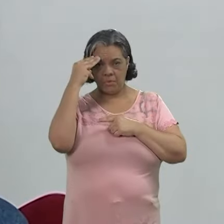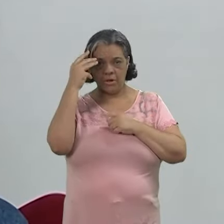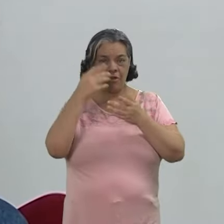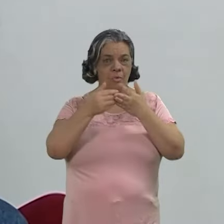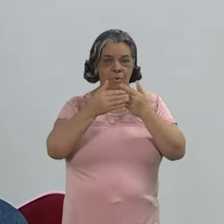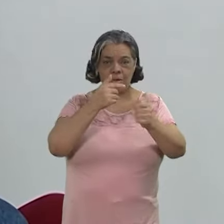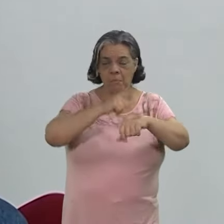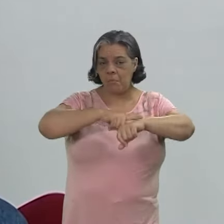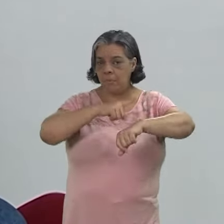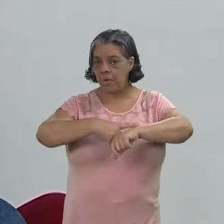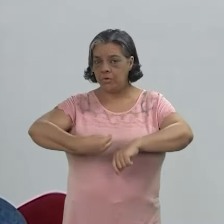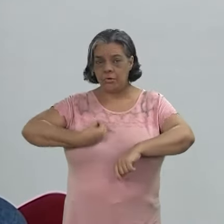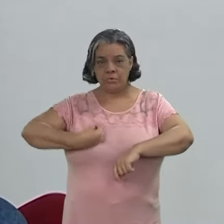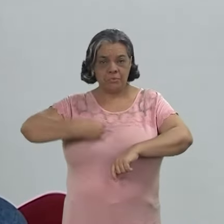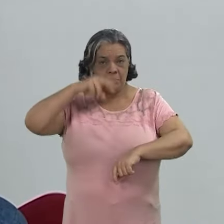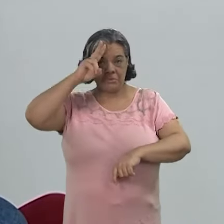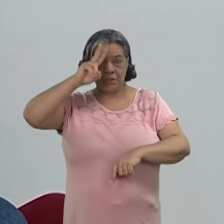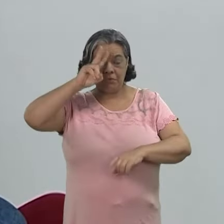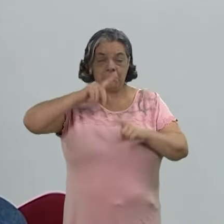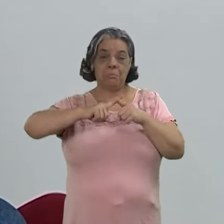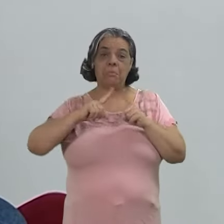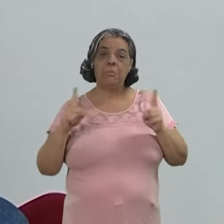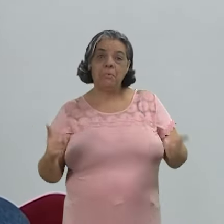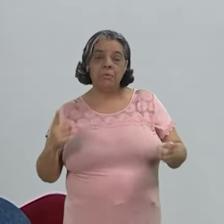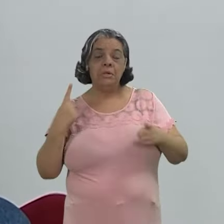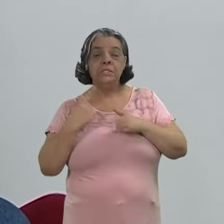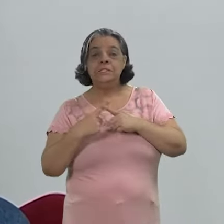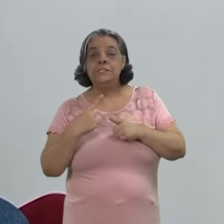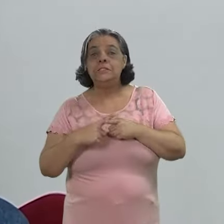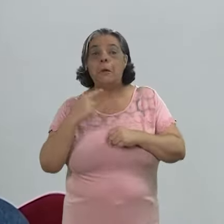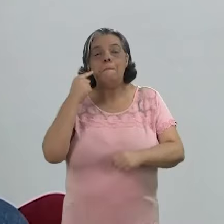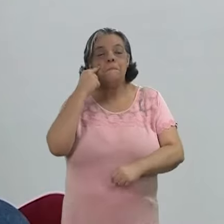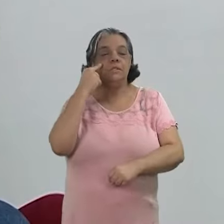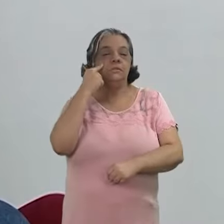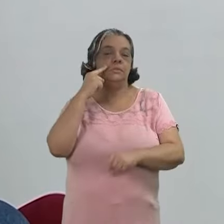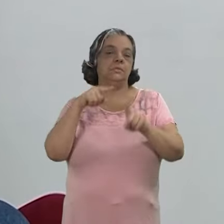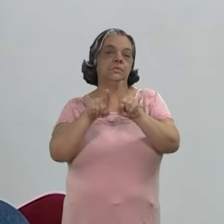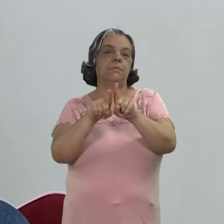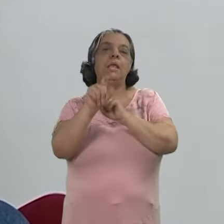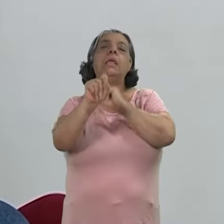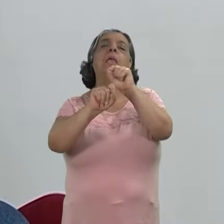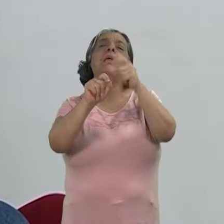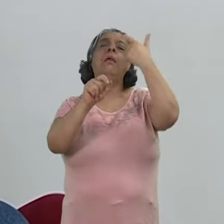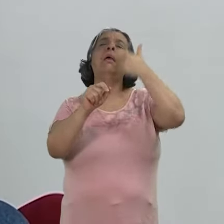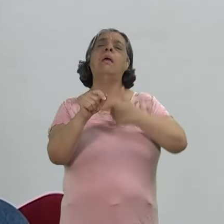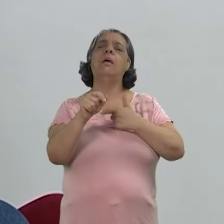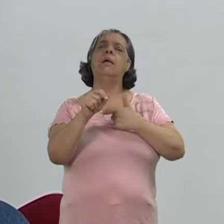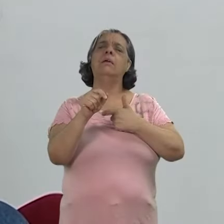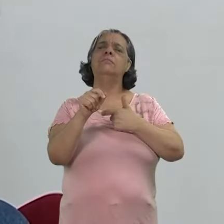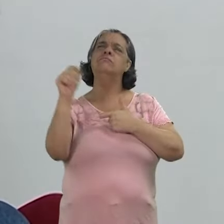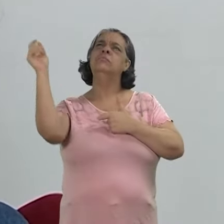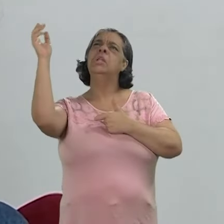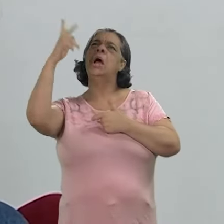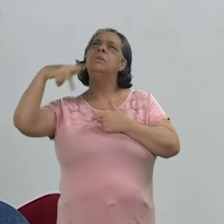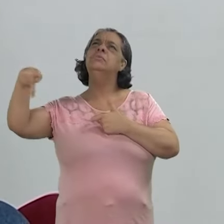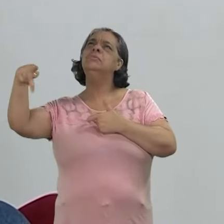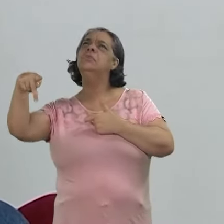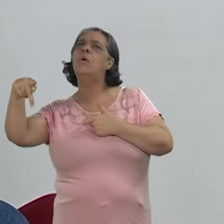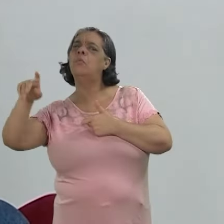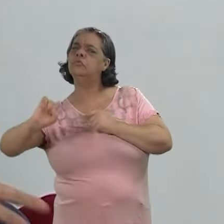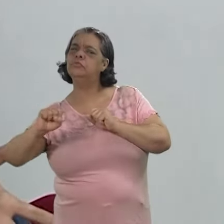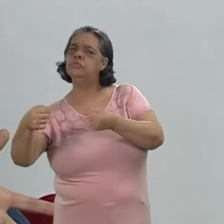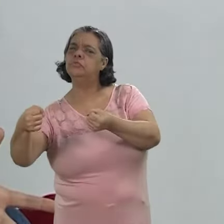memória no Brasil em qualquer momento da nossa história, né? Porque quando a gente pensa quem a gente é enquanto nação,